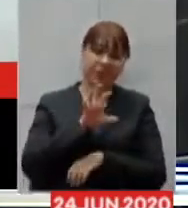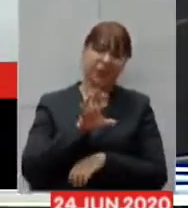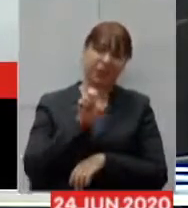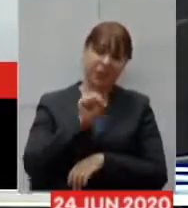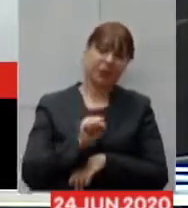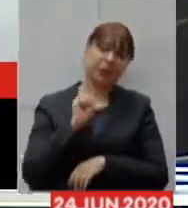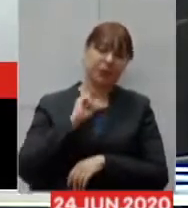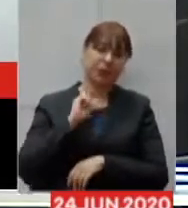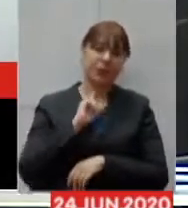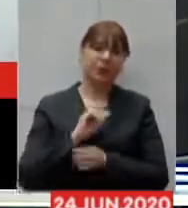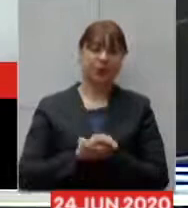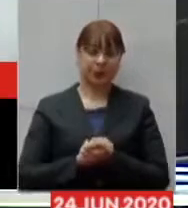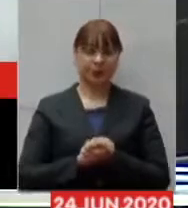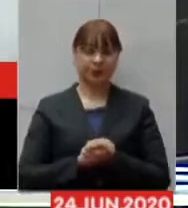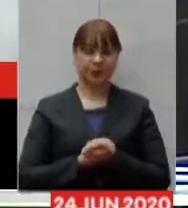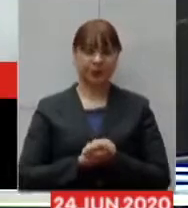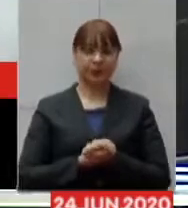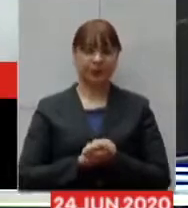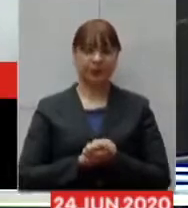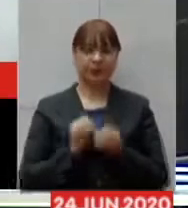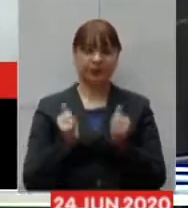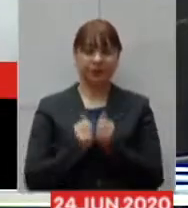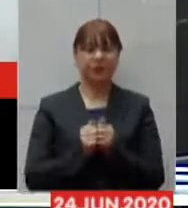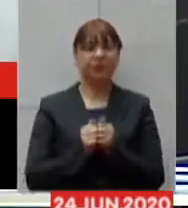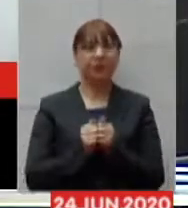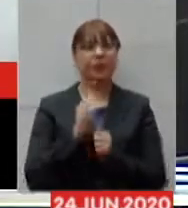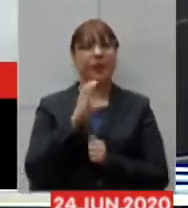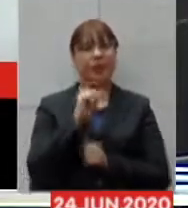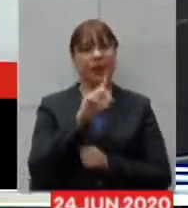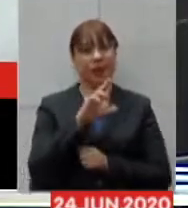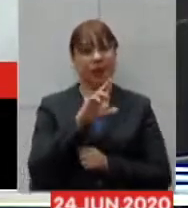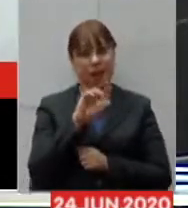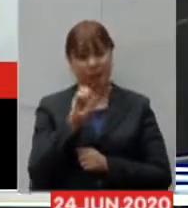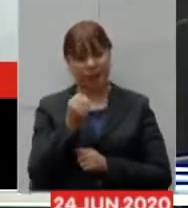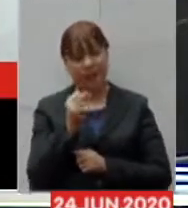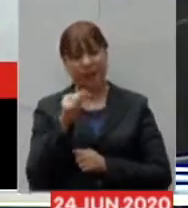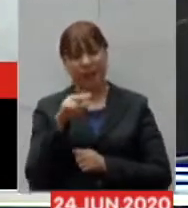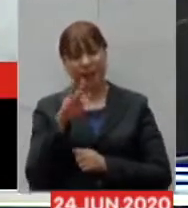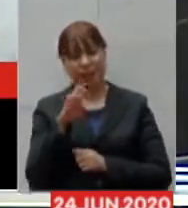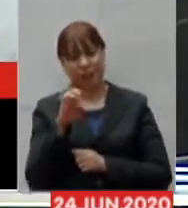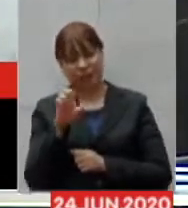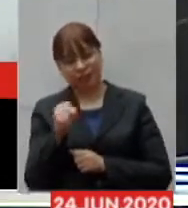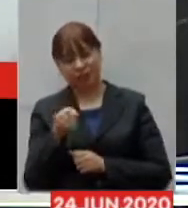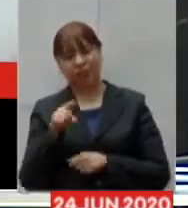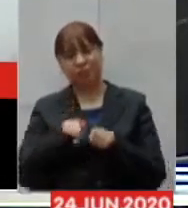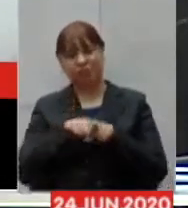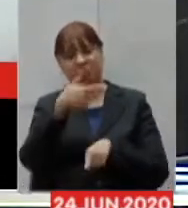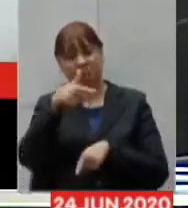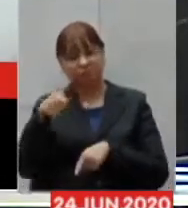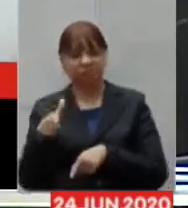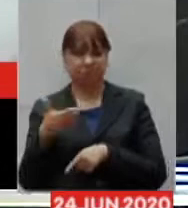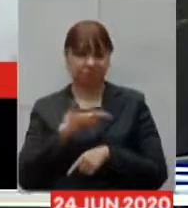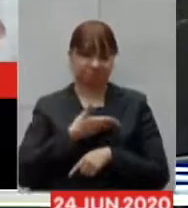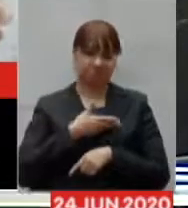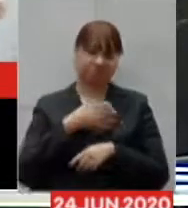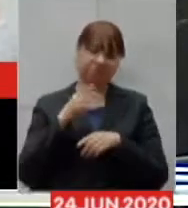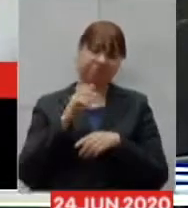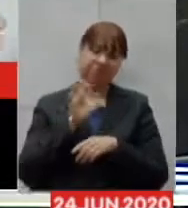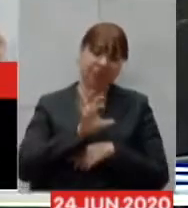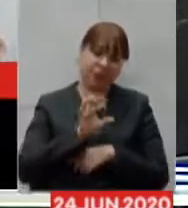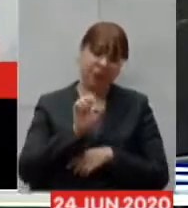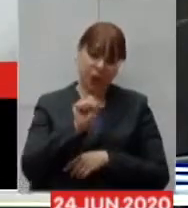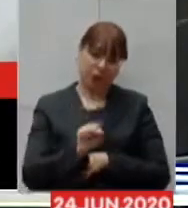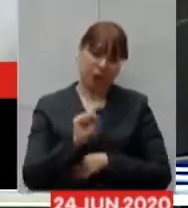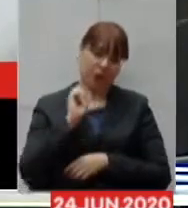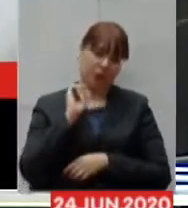com o nosso presidente Carlos Arantes deputado Dalmo e vários outros colegas daquela região ele está pedindo para